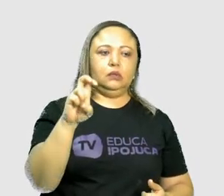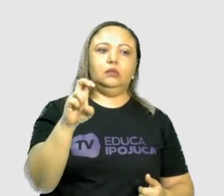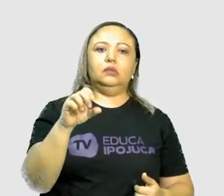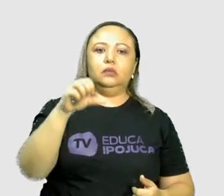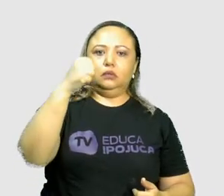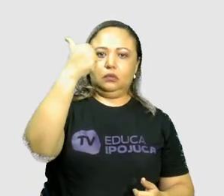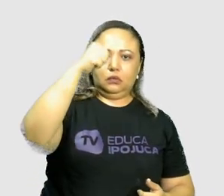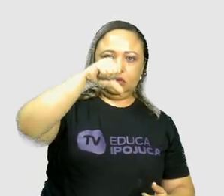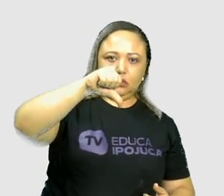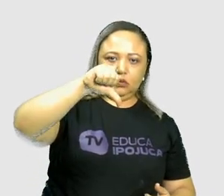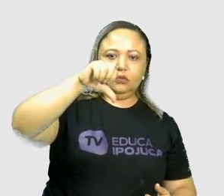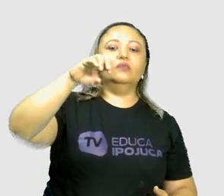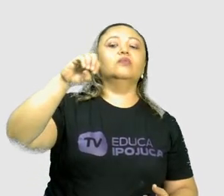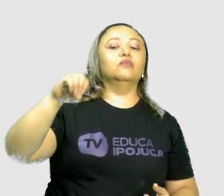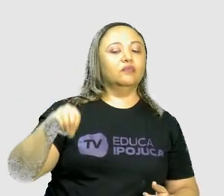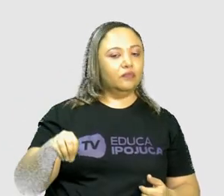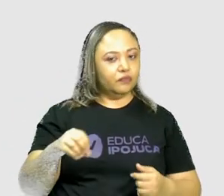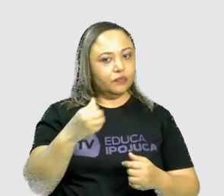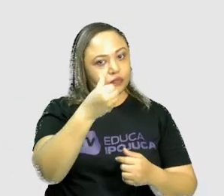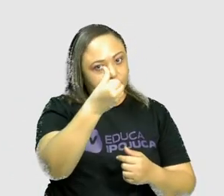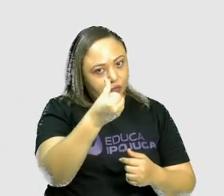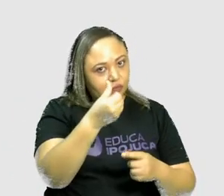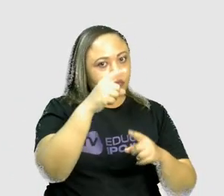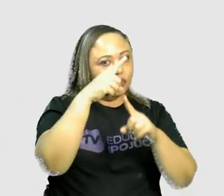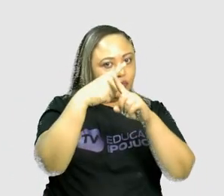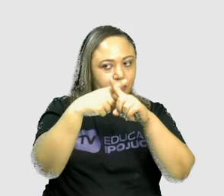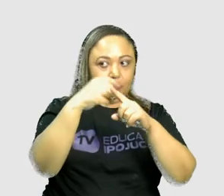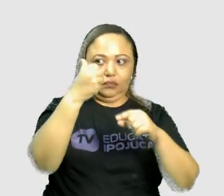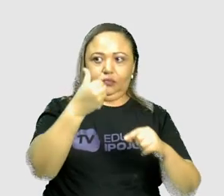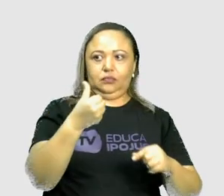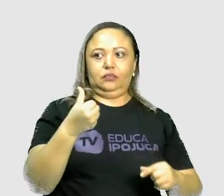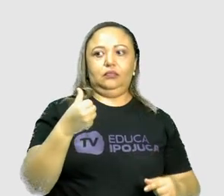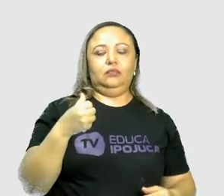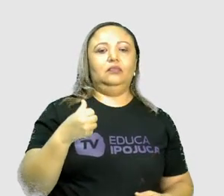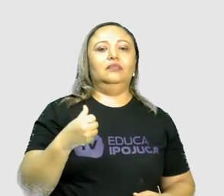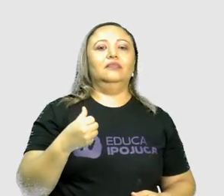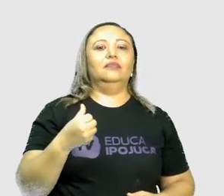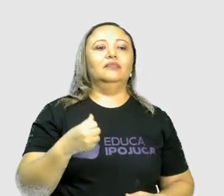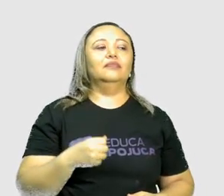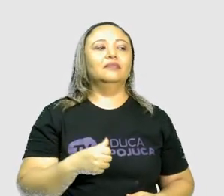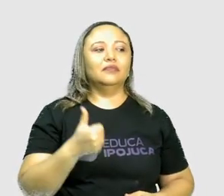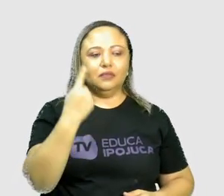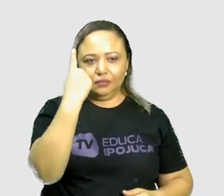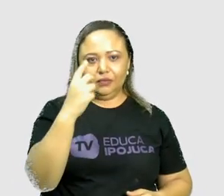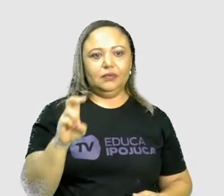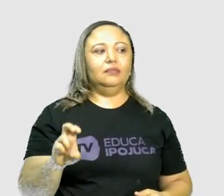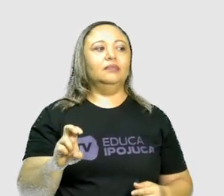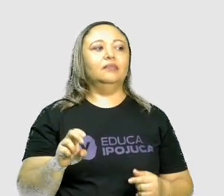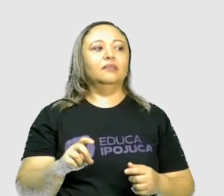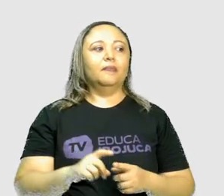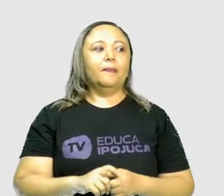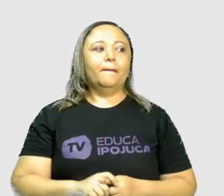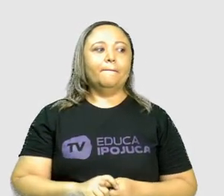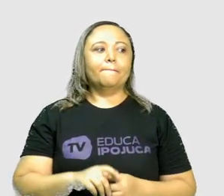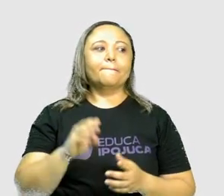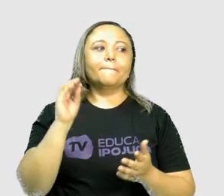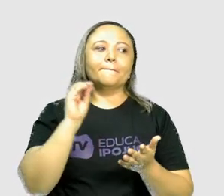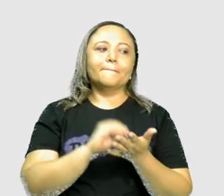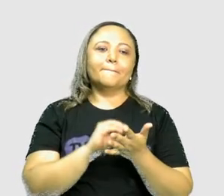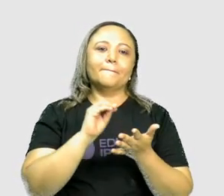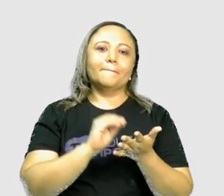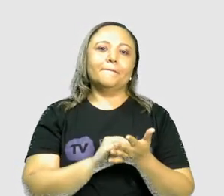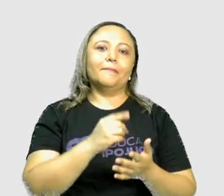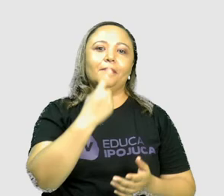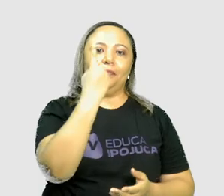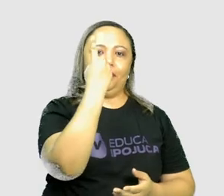O 90, 6 vezes, parabéns. Só falta saber agora o